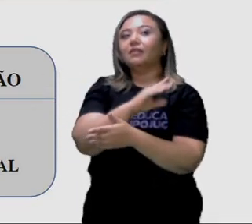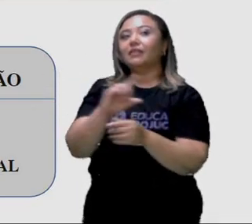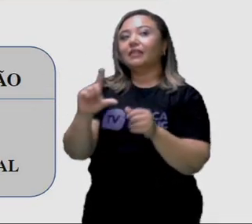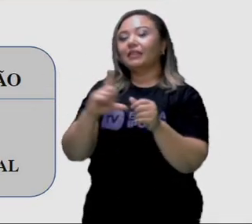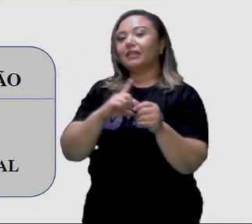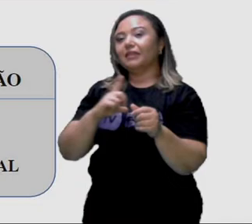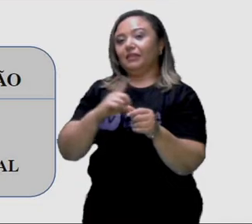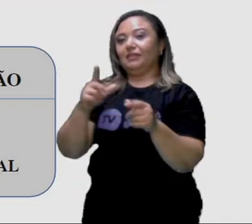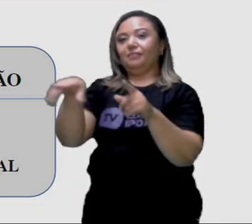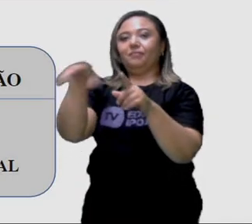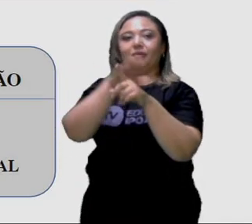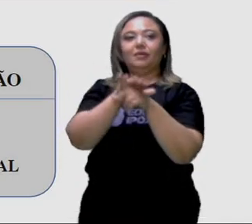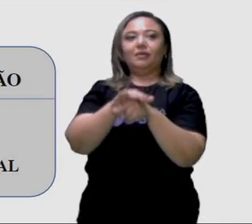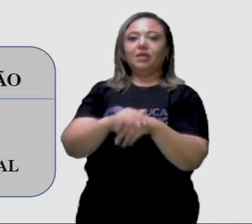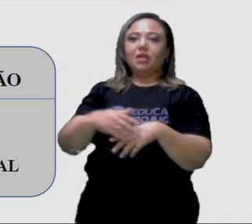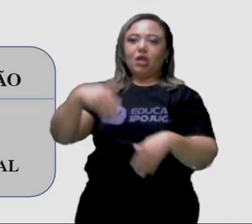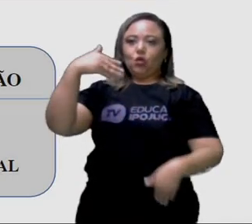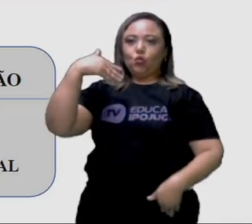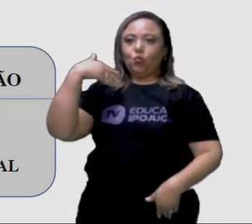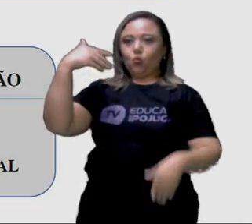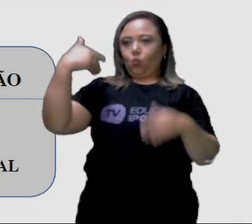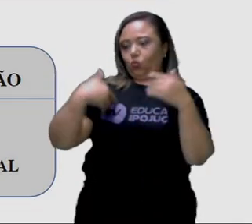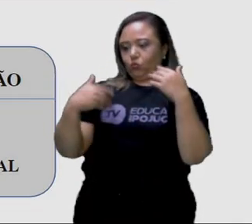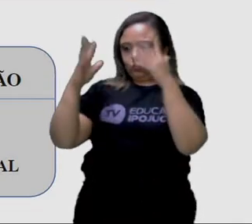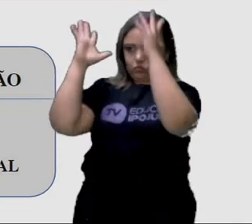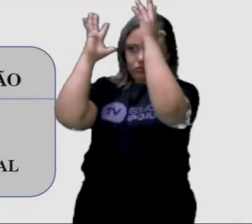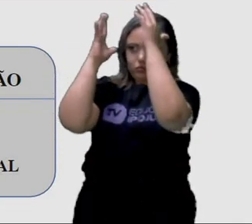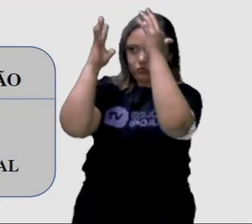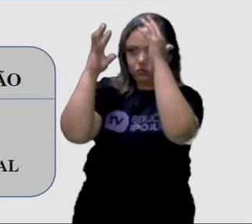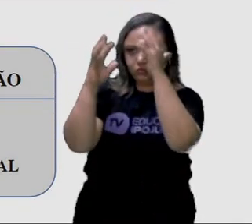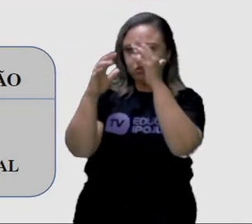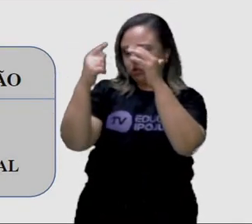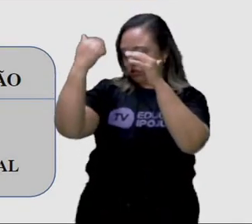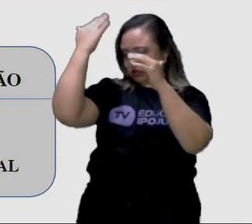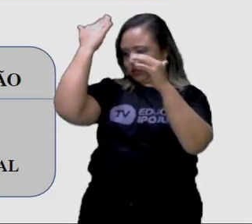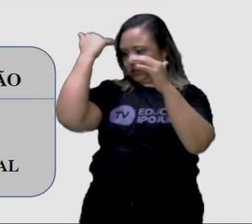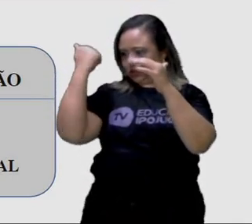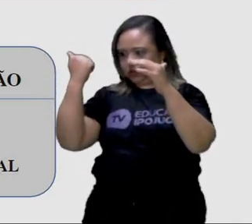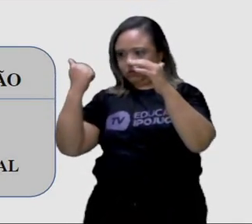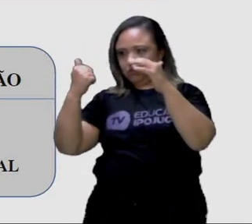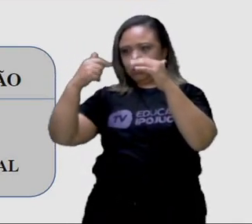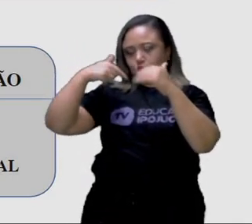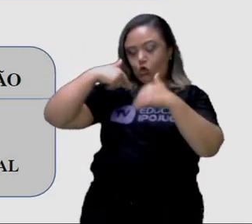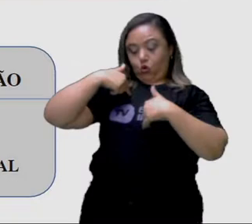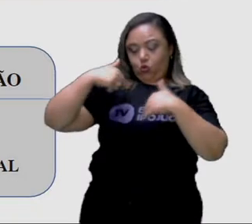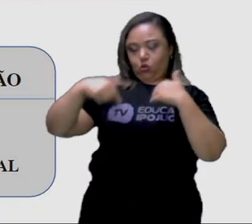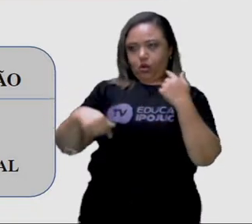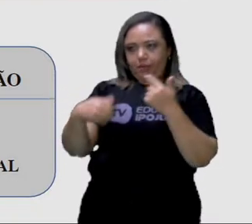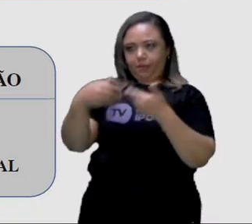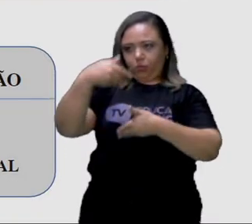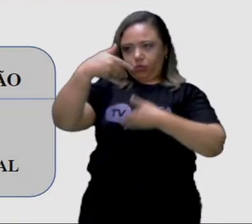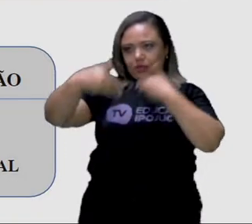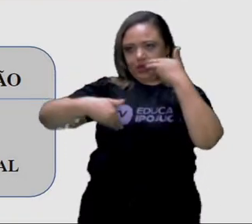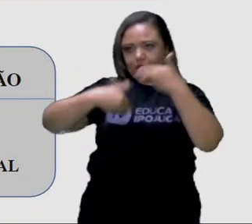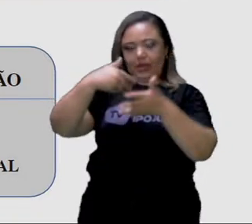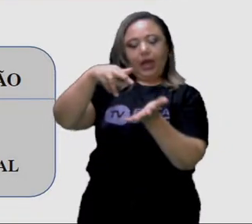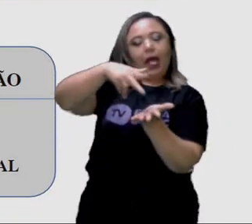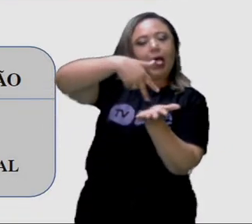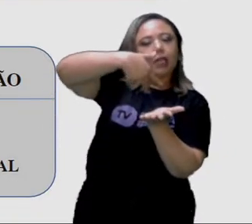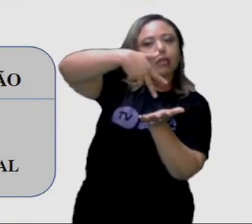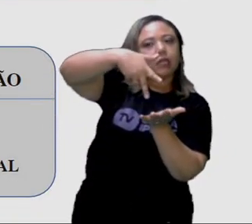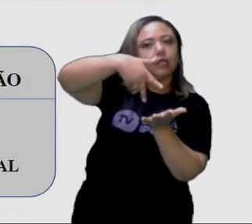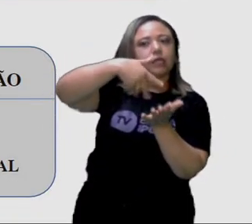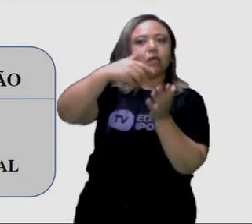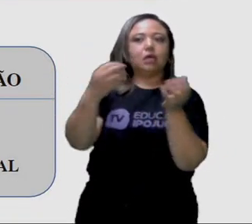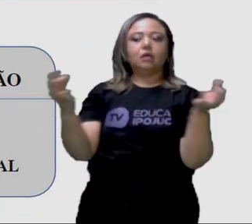também a ginástica de conscientização corporal, que vai trazer questões bioenergéticas, a biodança, a yoga,